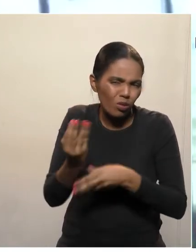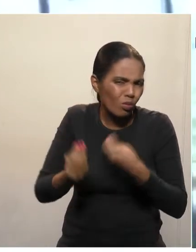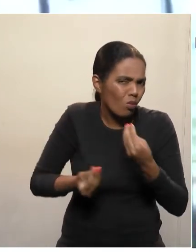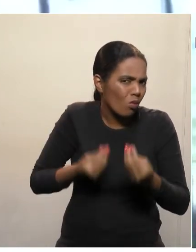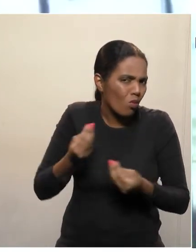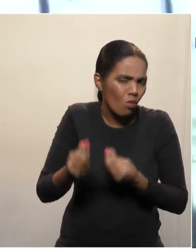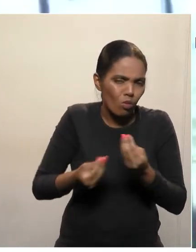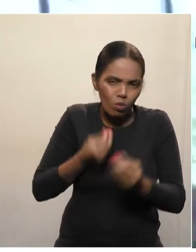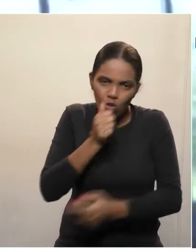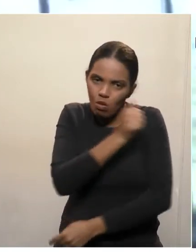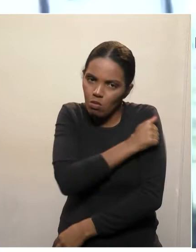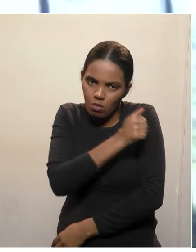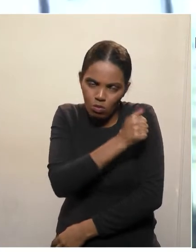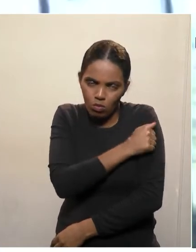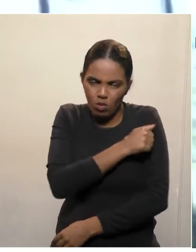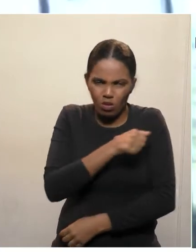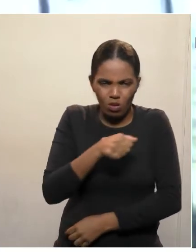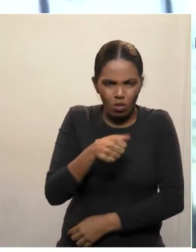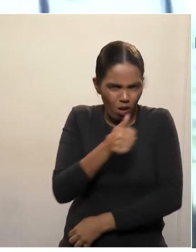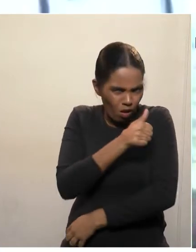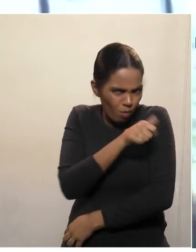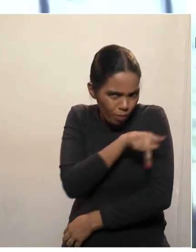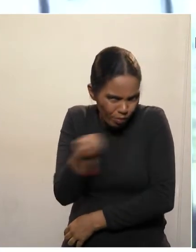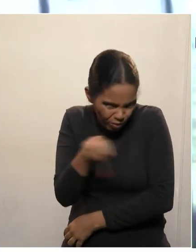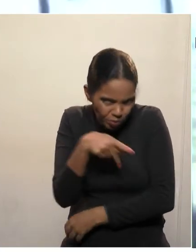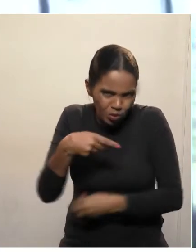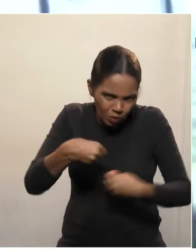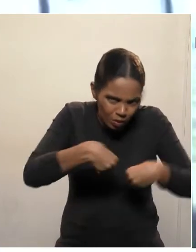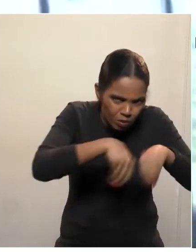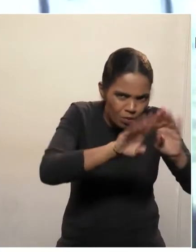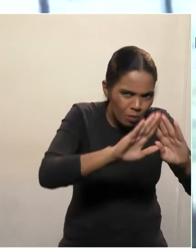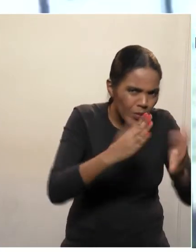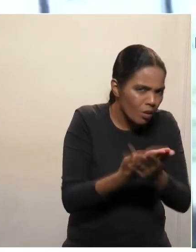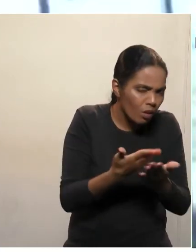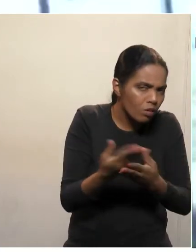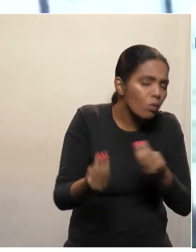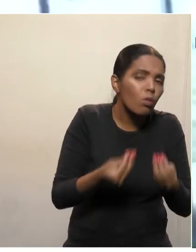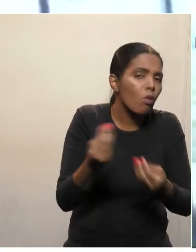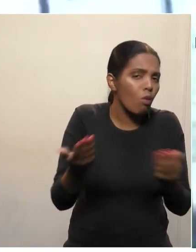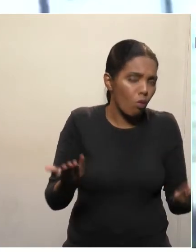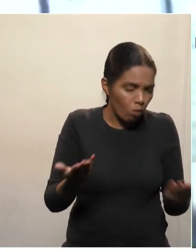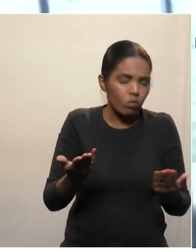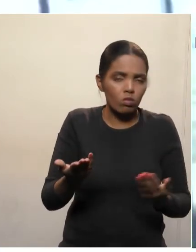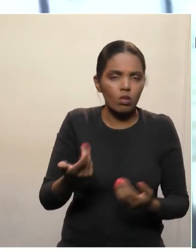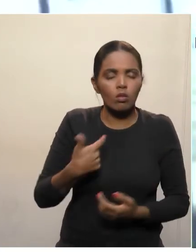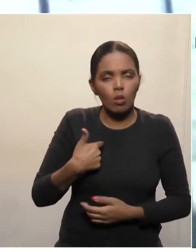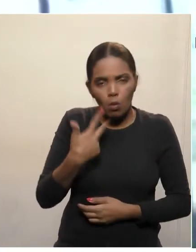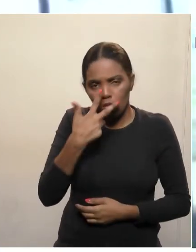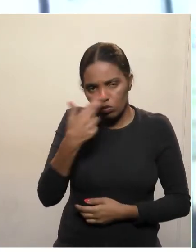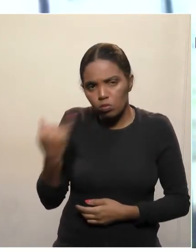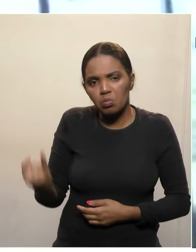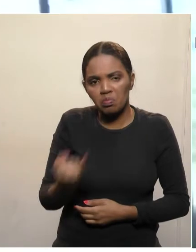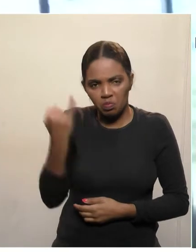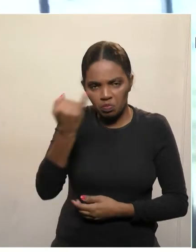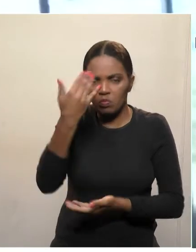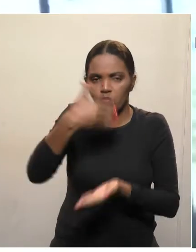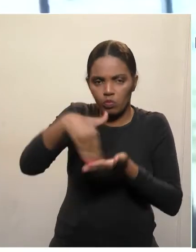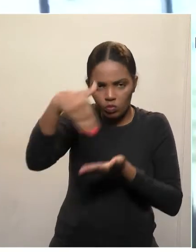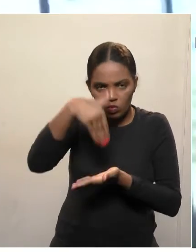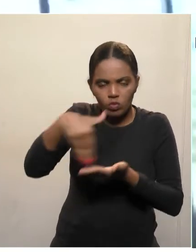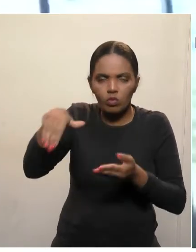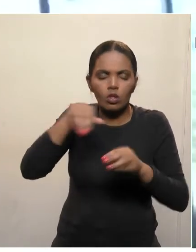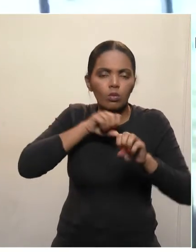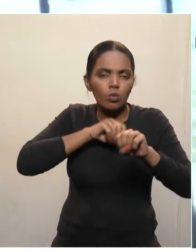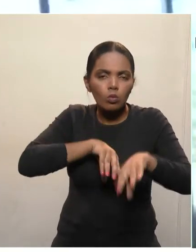ser o aluno, a professora leva em casa, como que vai funcionar? Então, eu achava muito importante a presença do secretário aqui